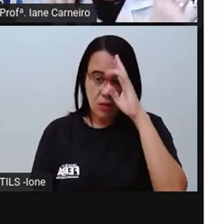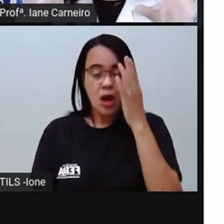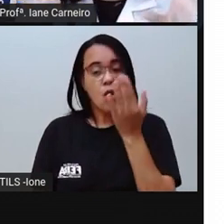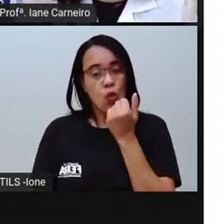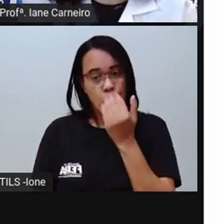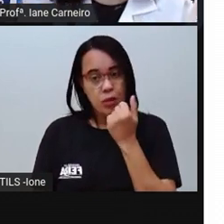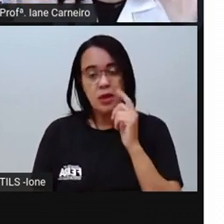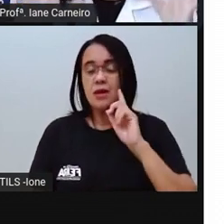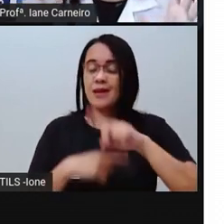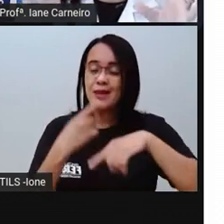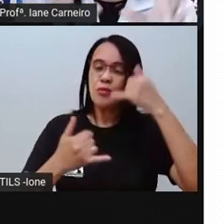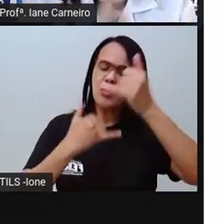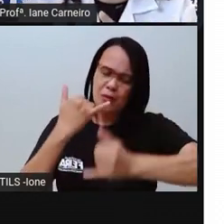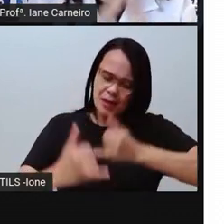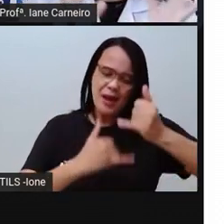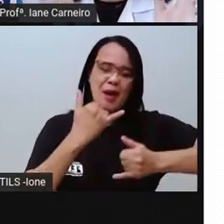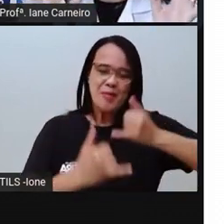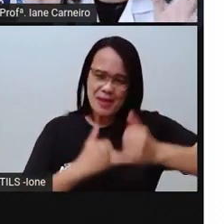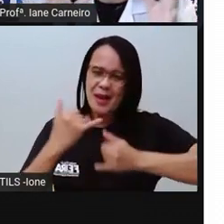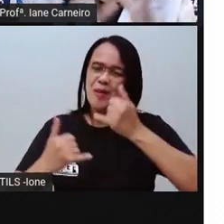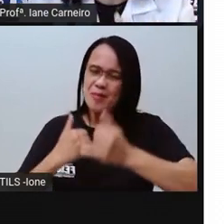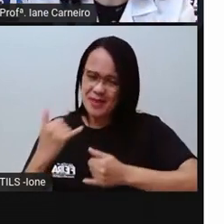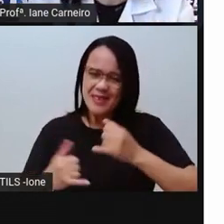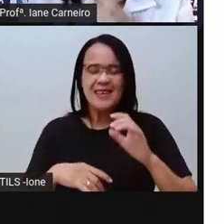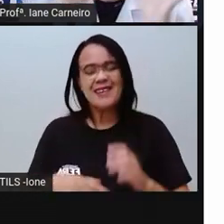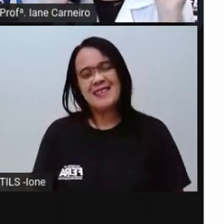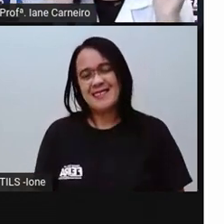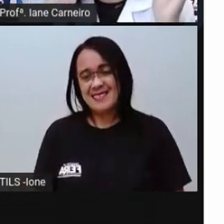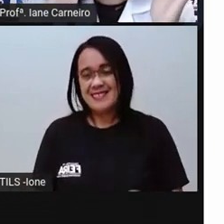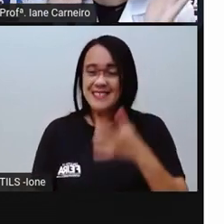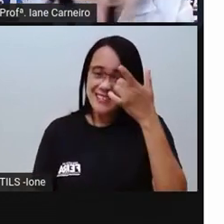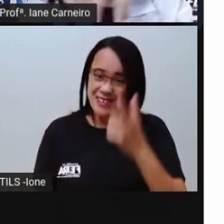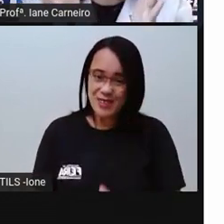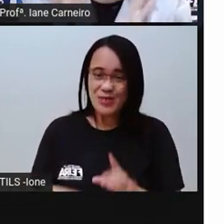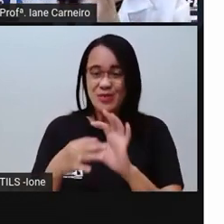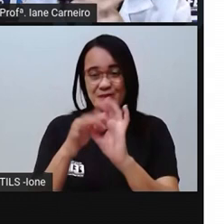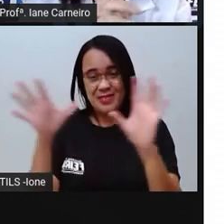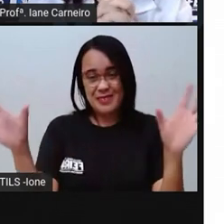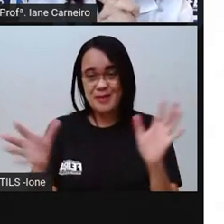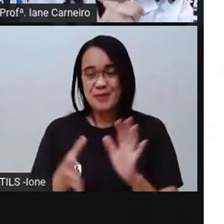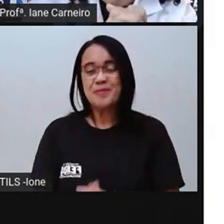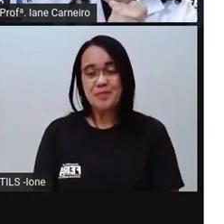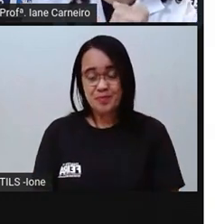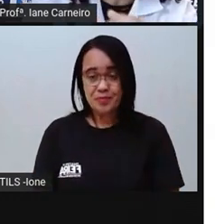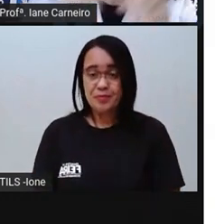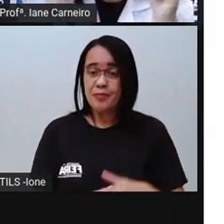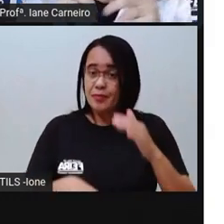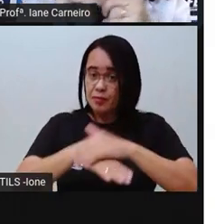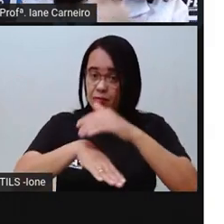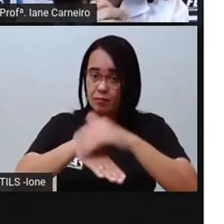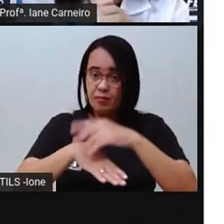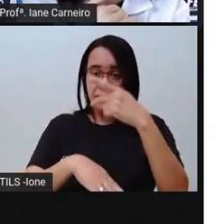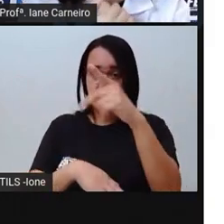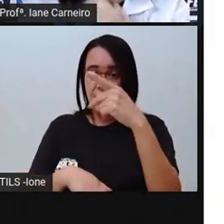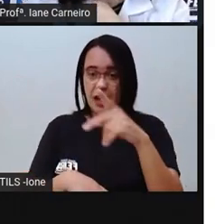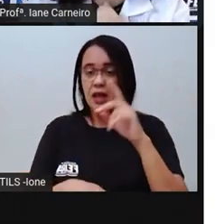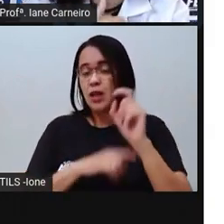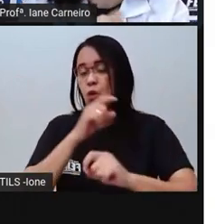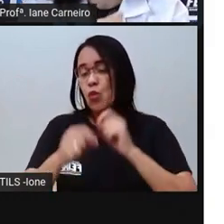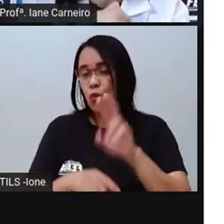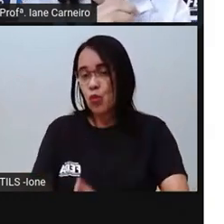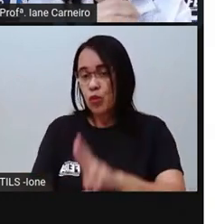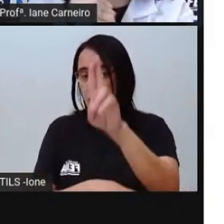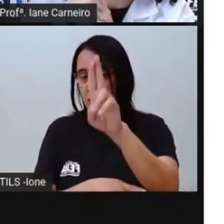Então, minha função na casa de minha avó, aos oito anos, era essa, era tirar as folhas secas, né? E aí, qual é a sua